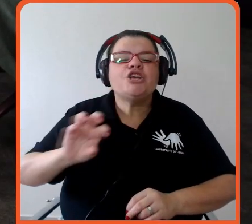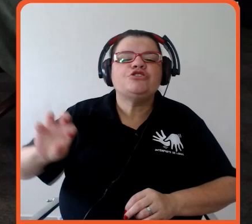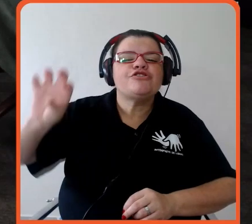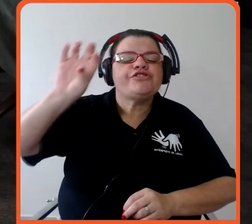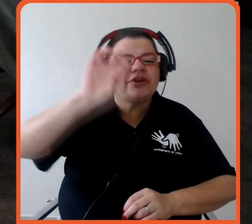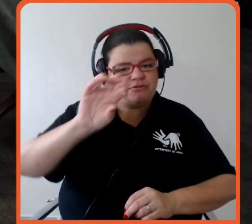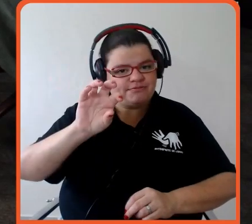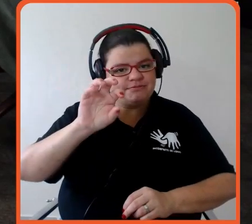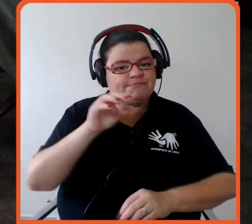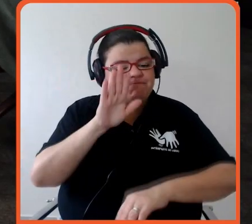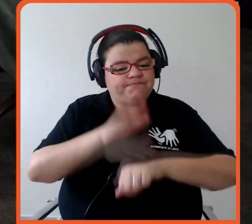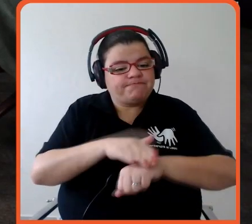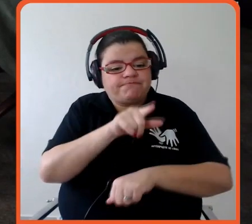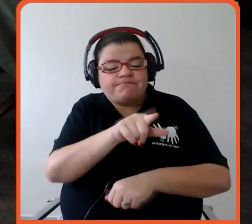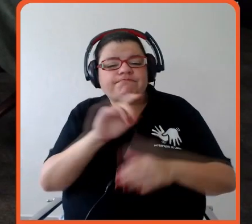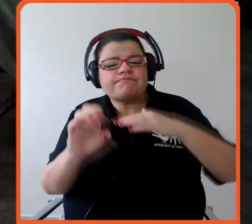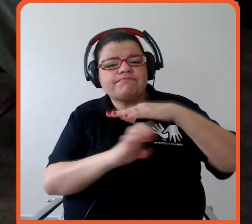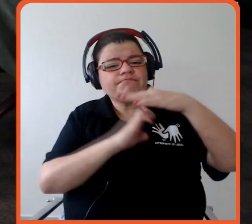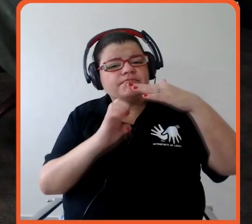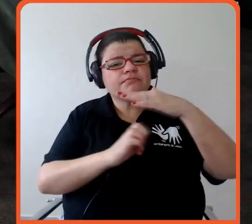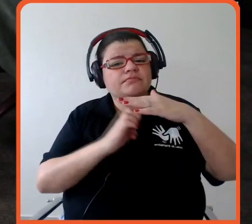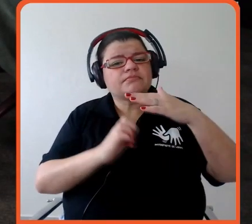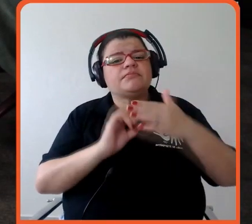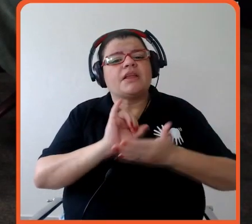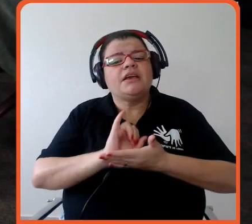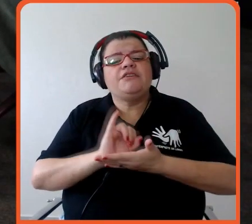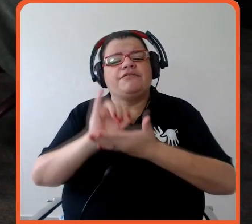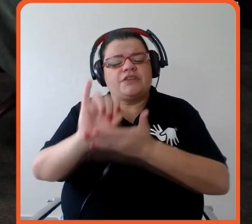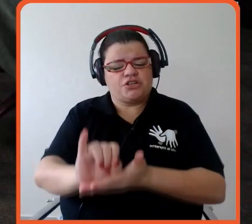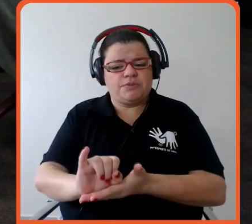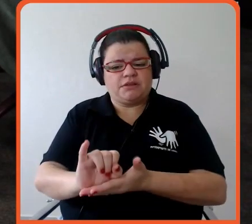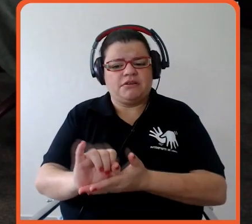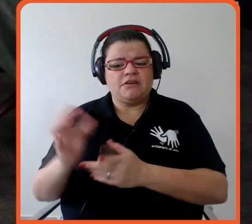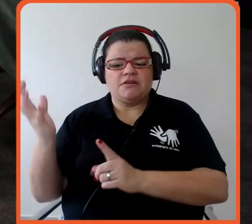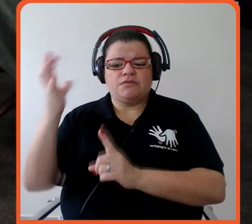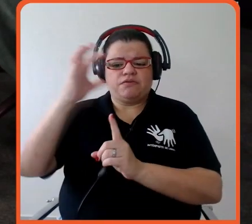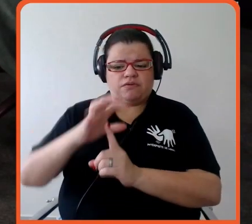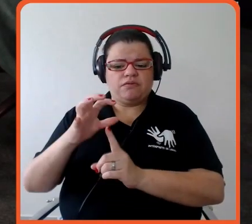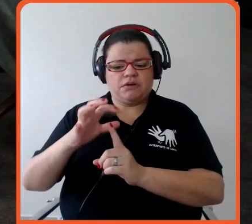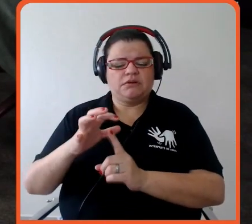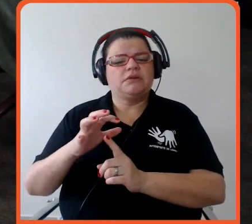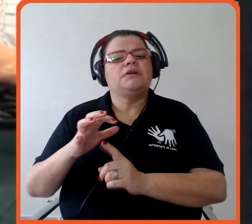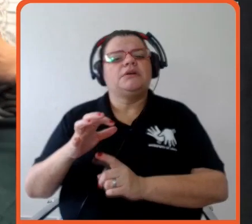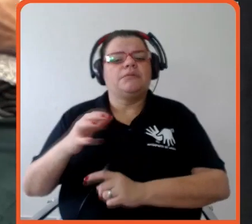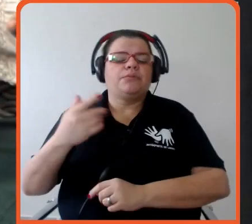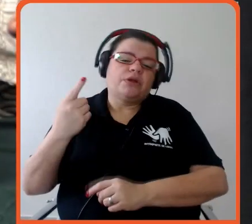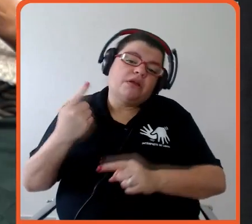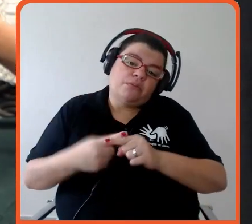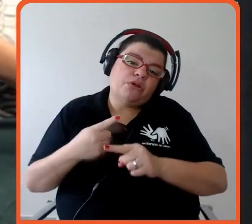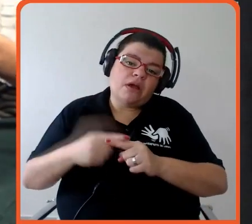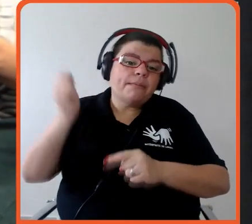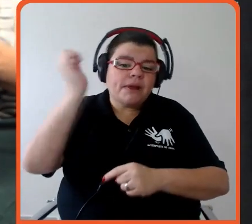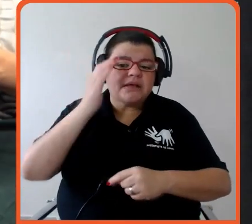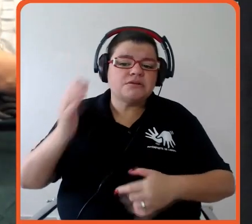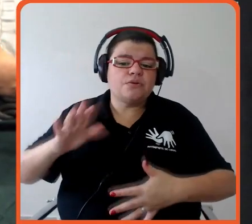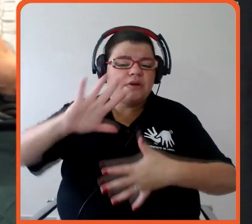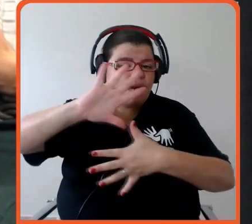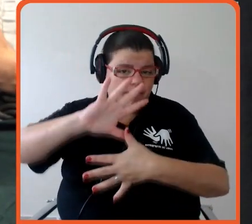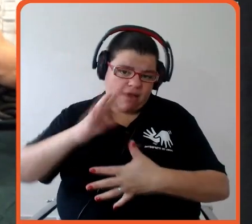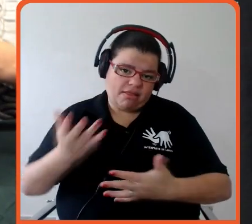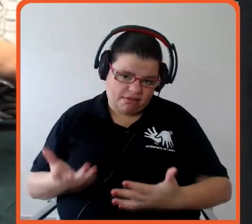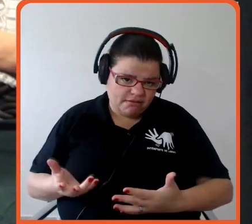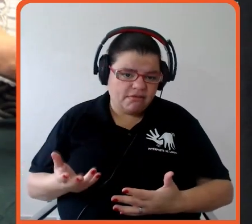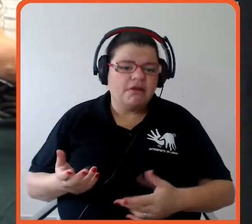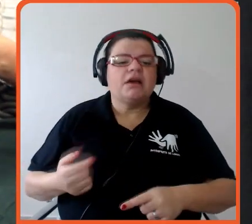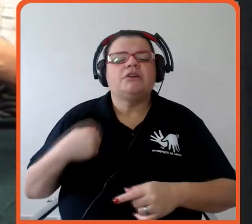façam o investimento e façam a diferença na região onde a gente está, né, que é Brasil e América Latina. Então a gente fez